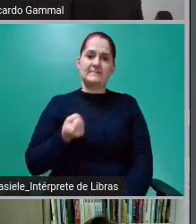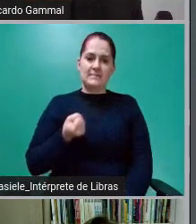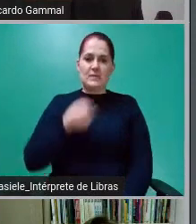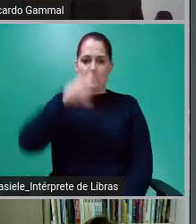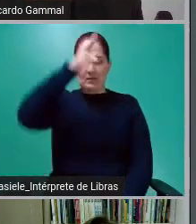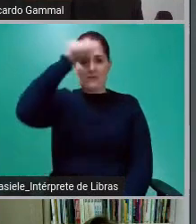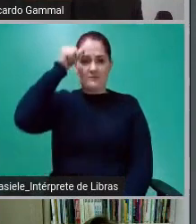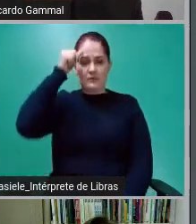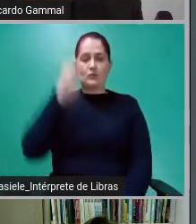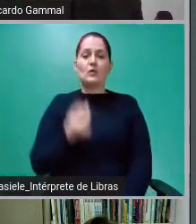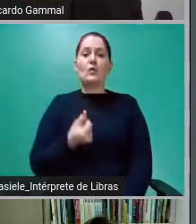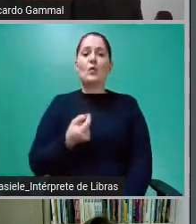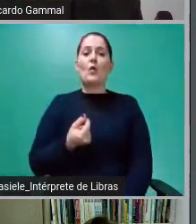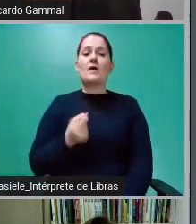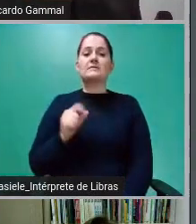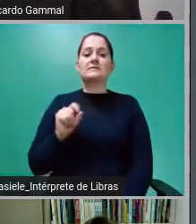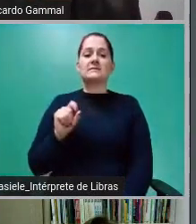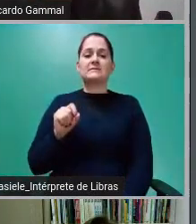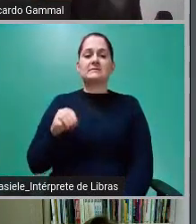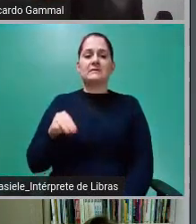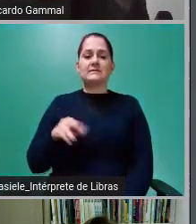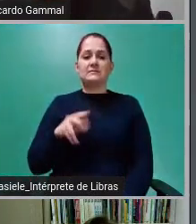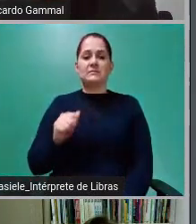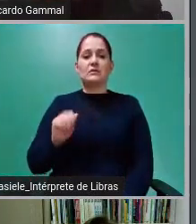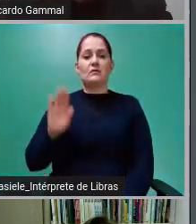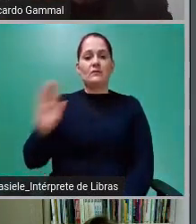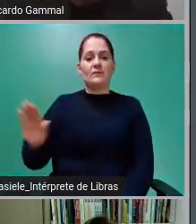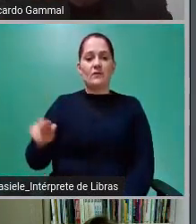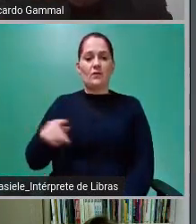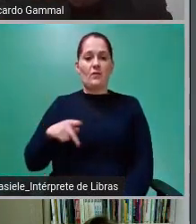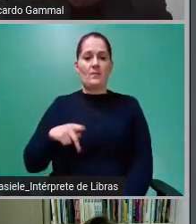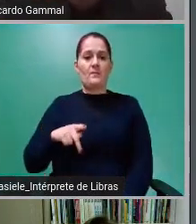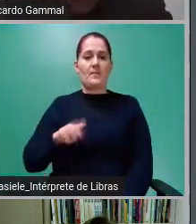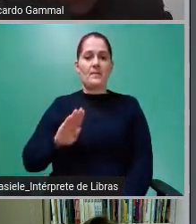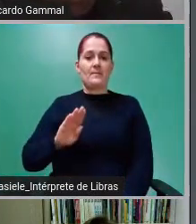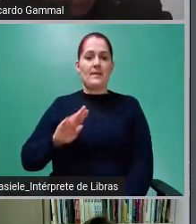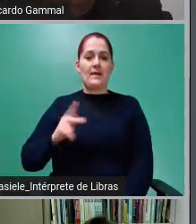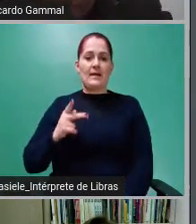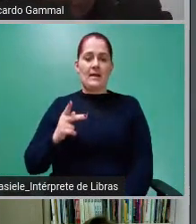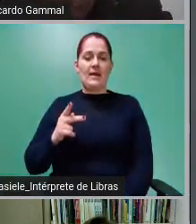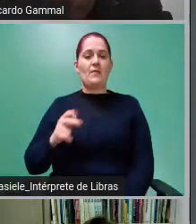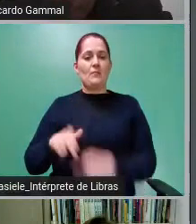quase 10 ficou lá com a PBH Ativos para as suas despesas,